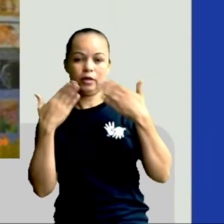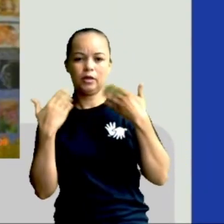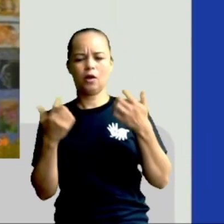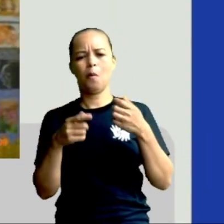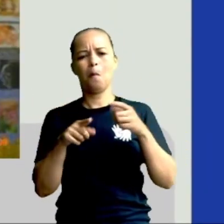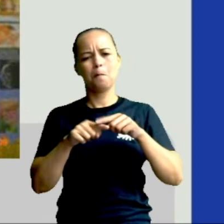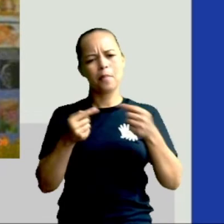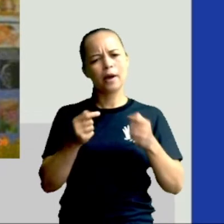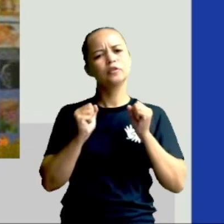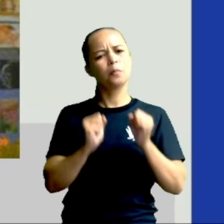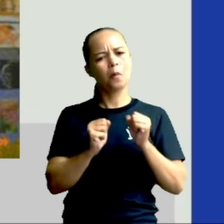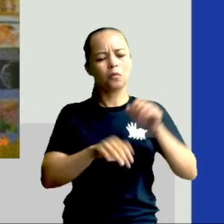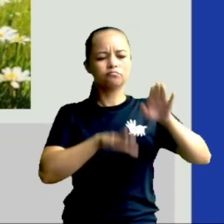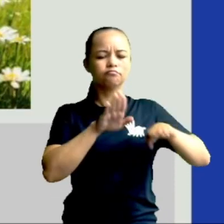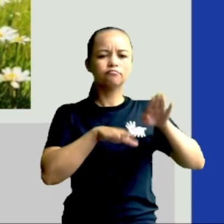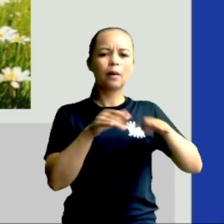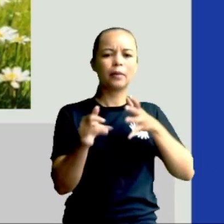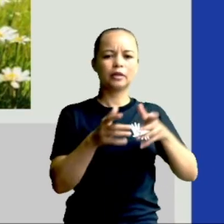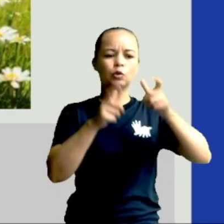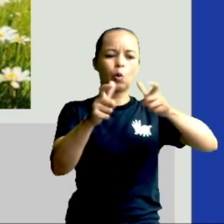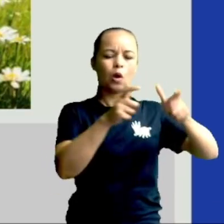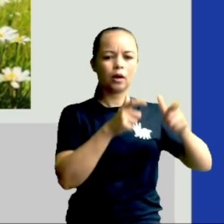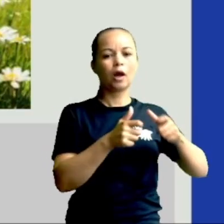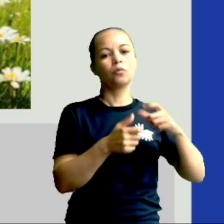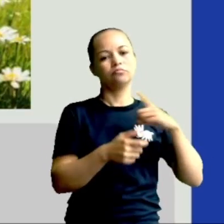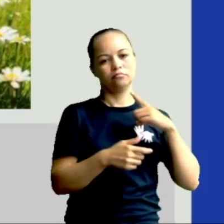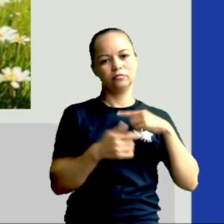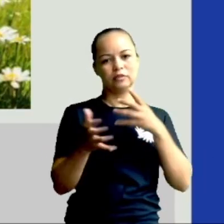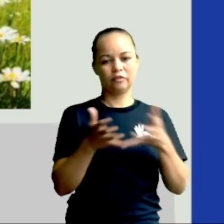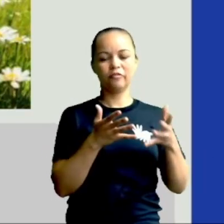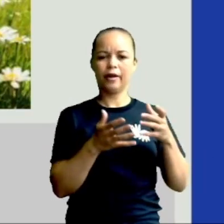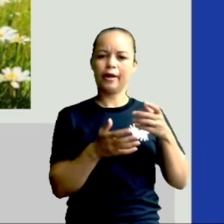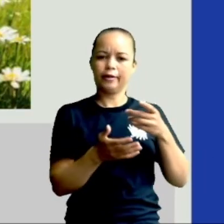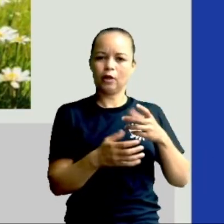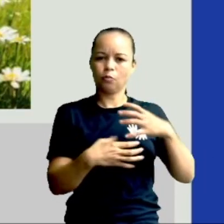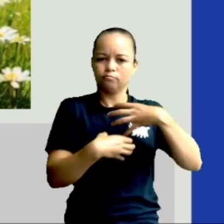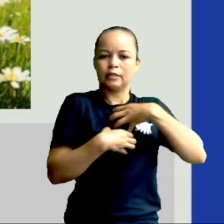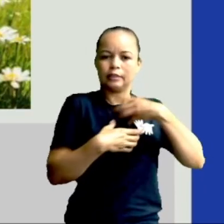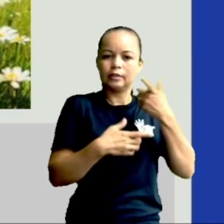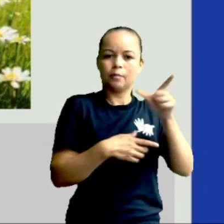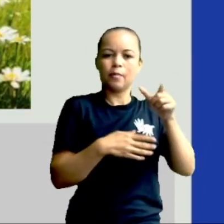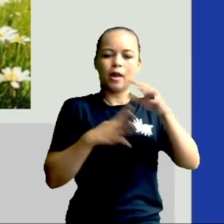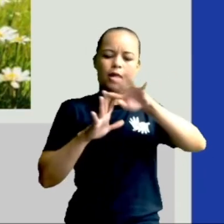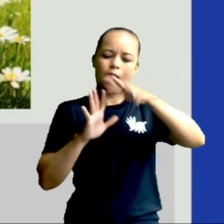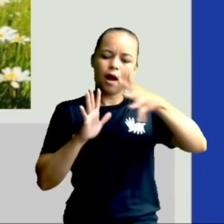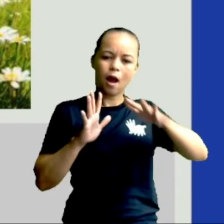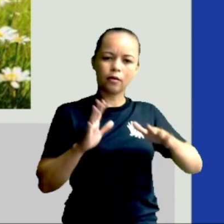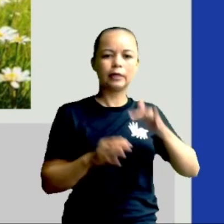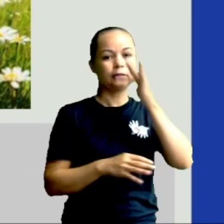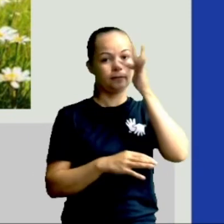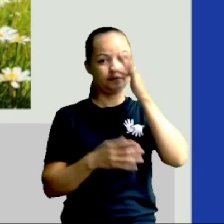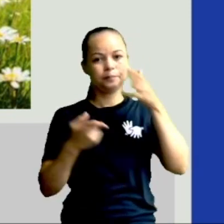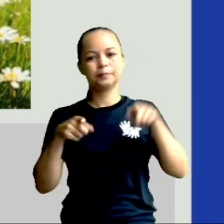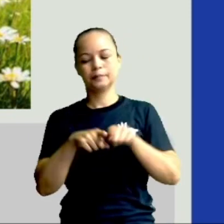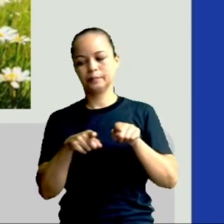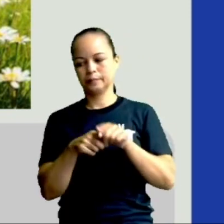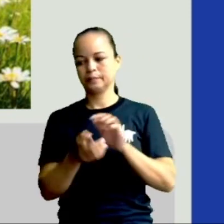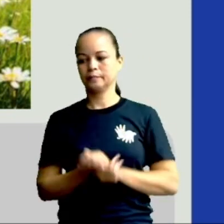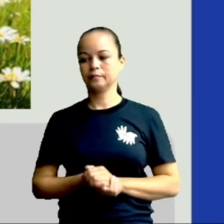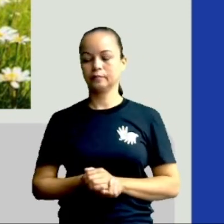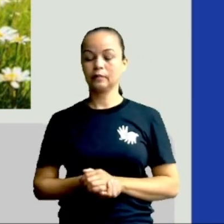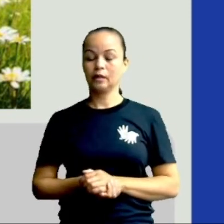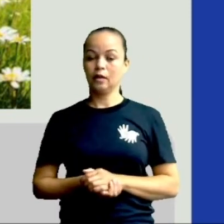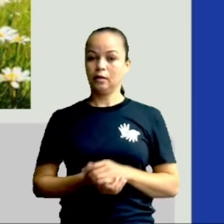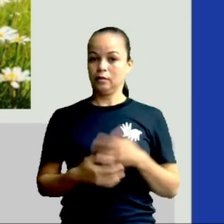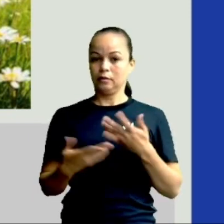dependendo da região que a gente tiver. Tá bom? Como é que é a primavera aqui no Brasil, professora? Então, na maioria das